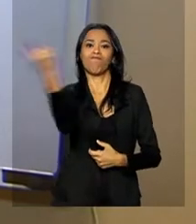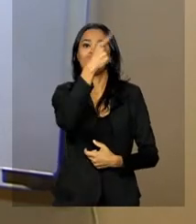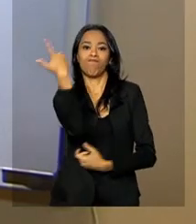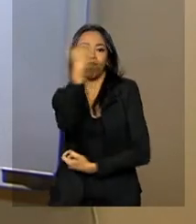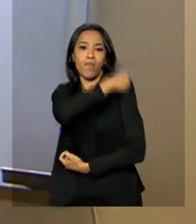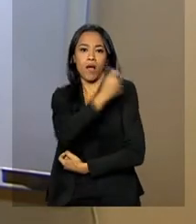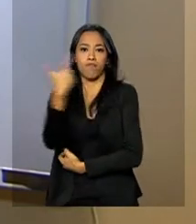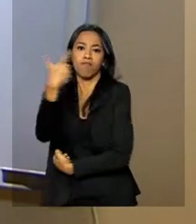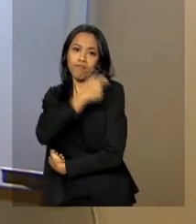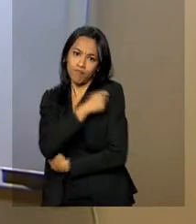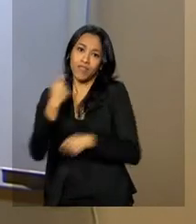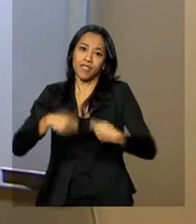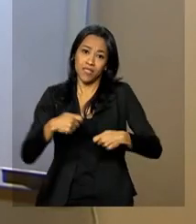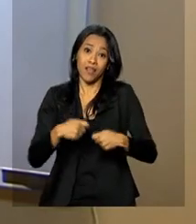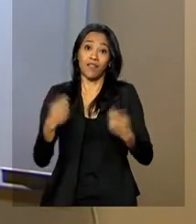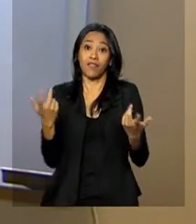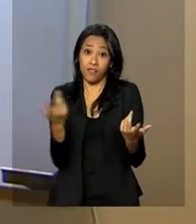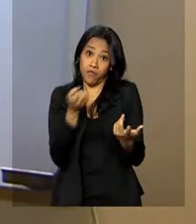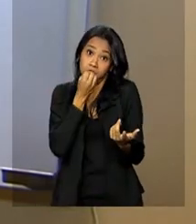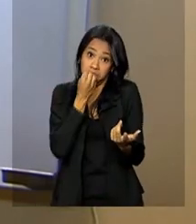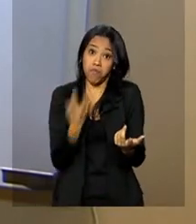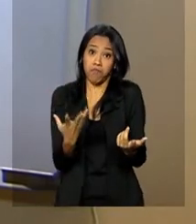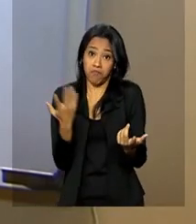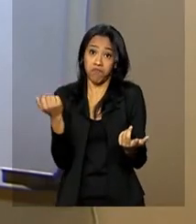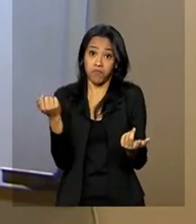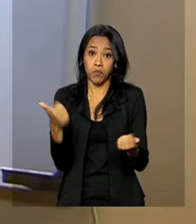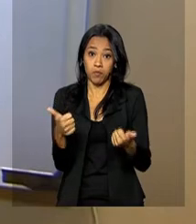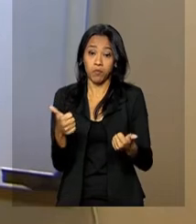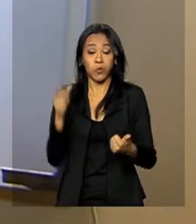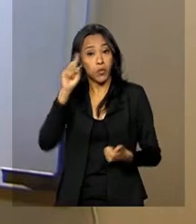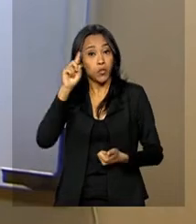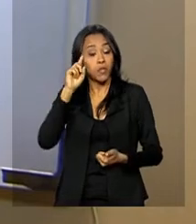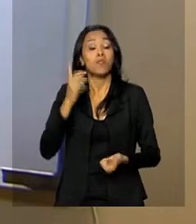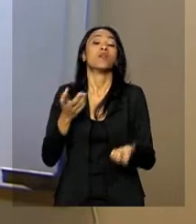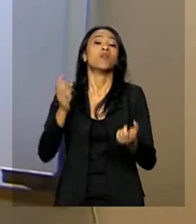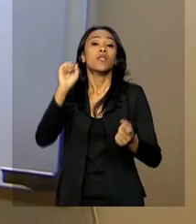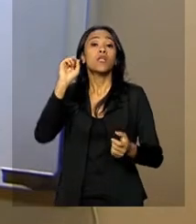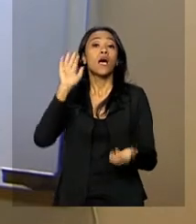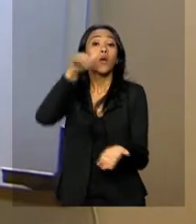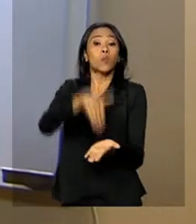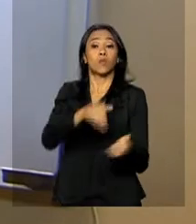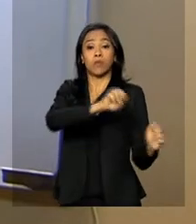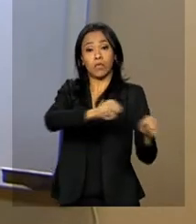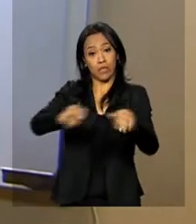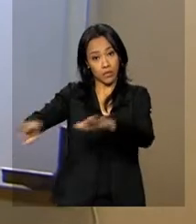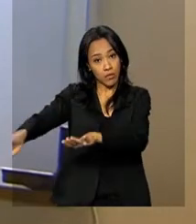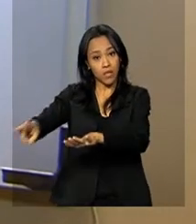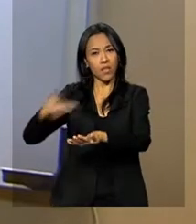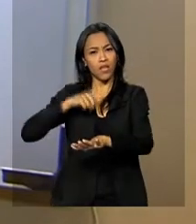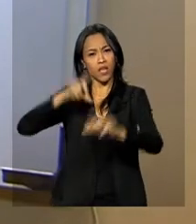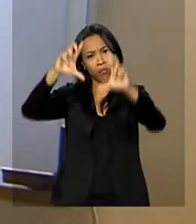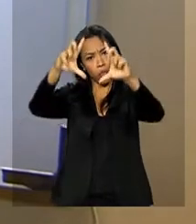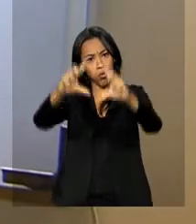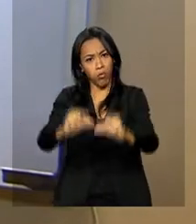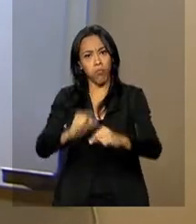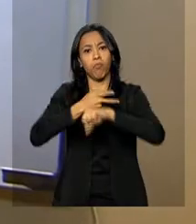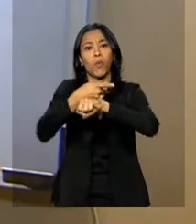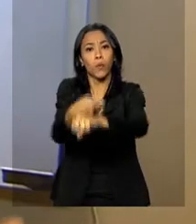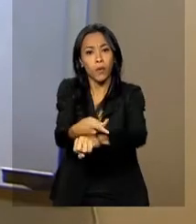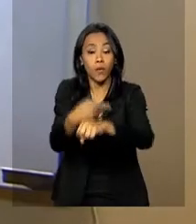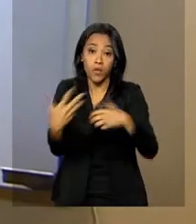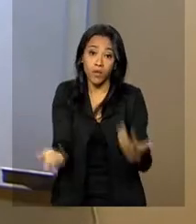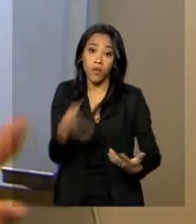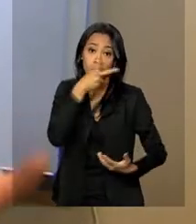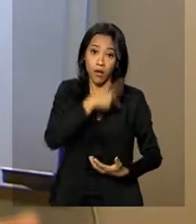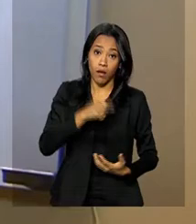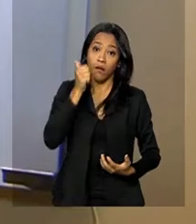cobertura e foram dias muito exitosos. Nas últimas semanas, nós percebemos um declínio dessa procura. Então, aqueles pais